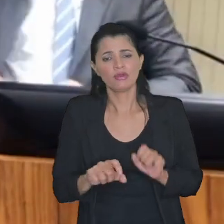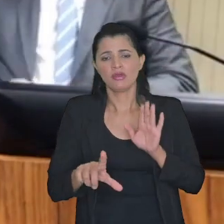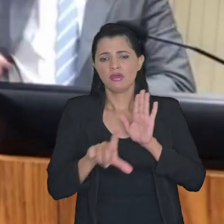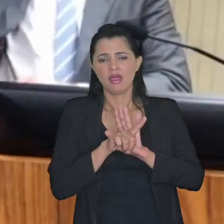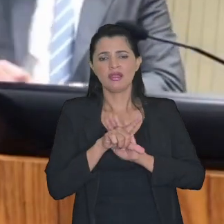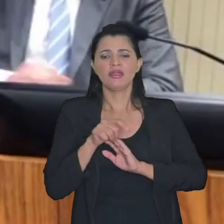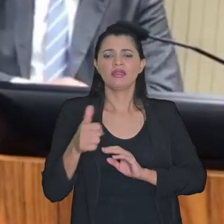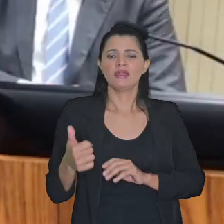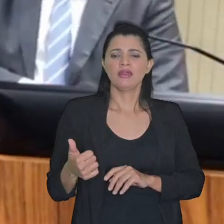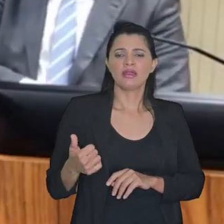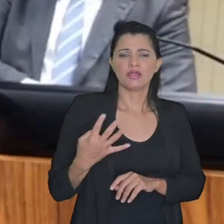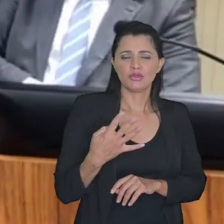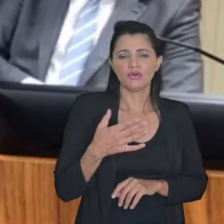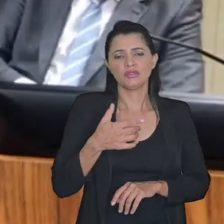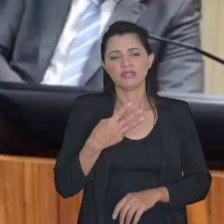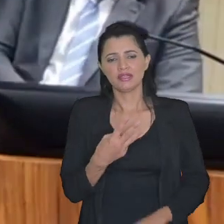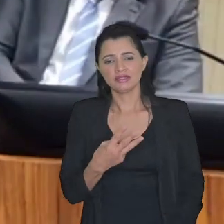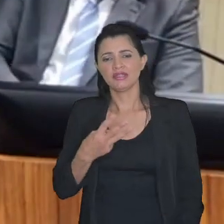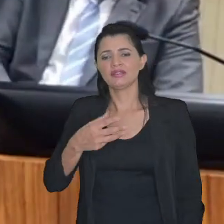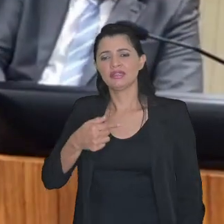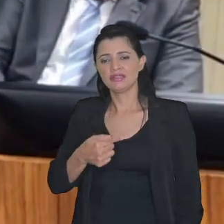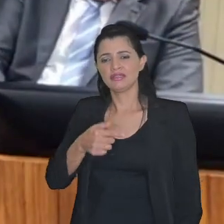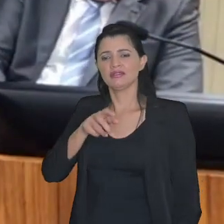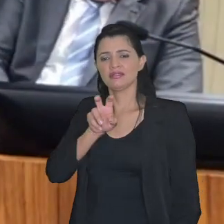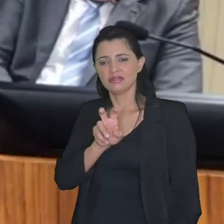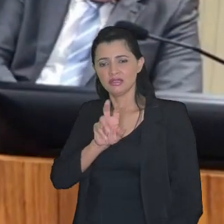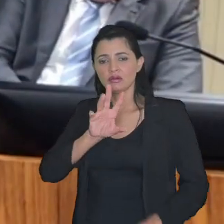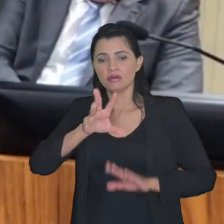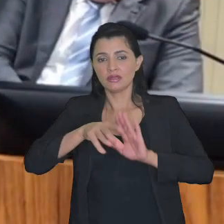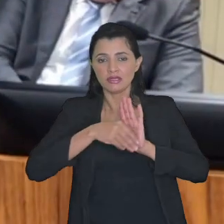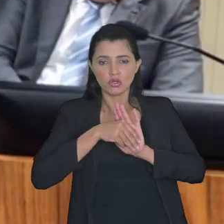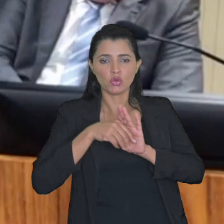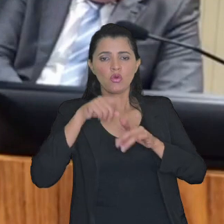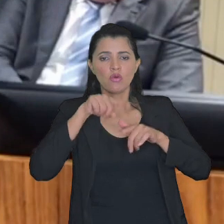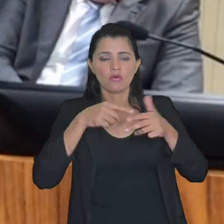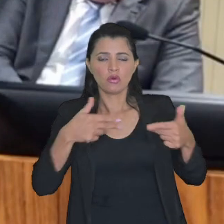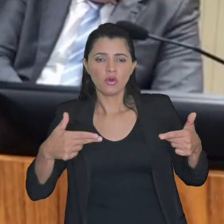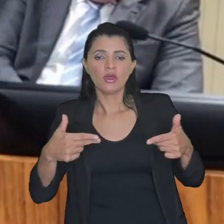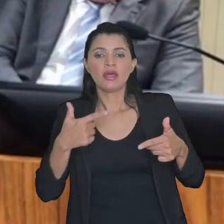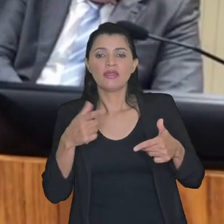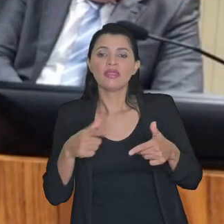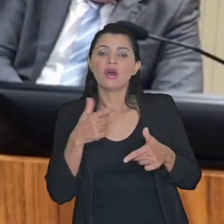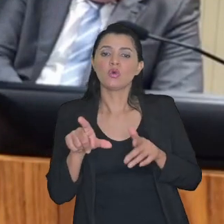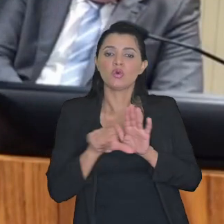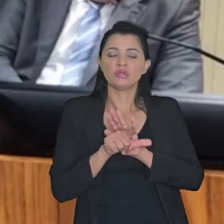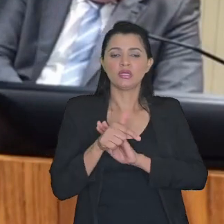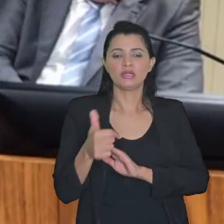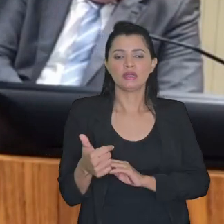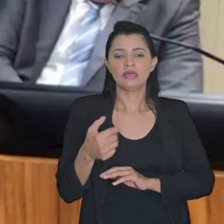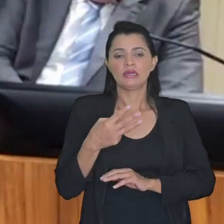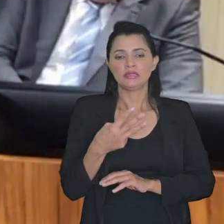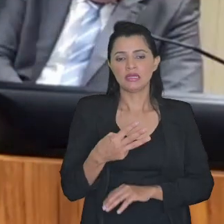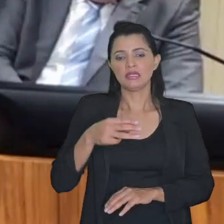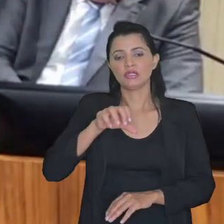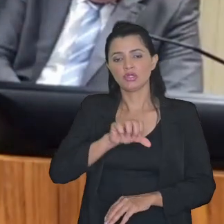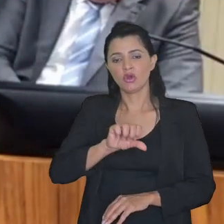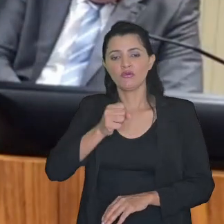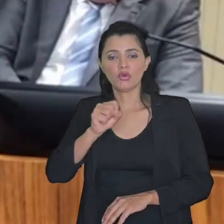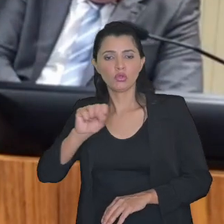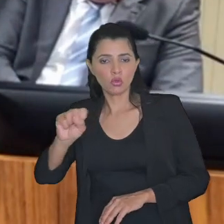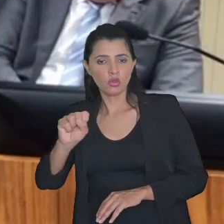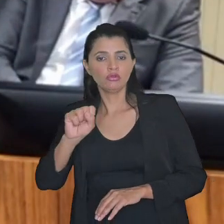lei 14.375 ela acrescentou elementos na 13.988 que